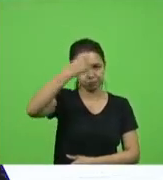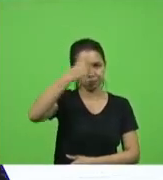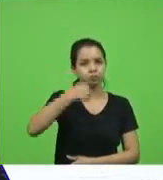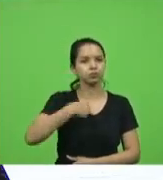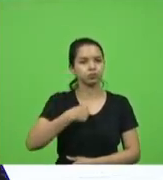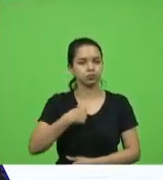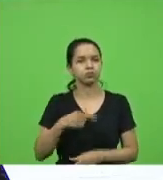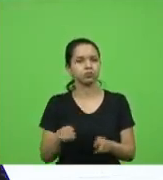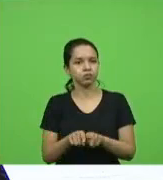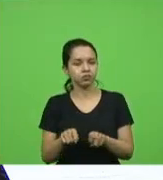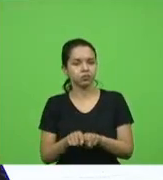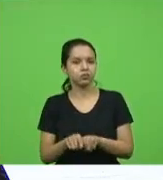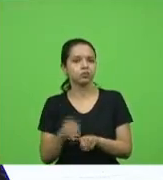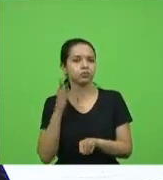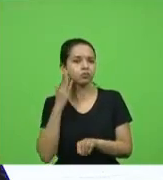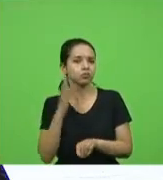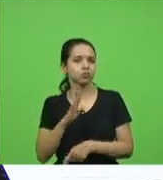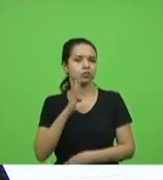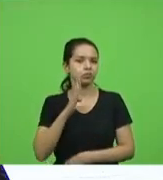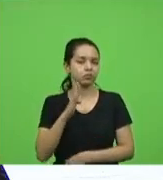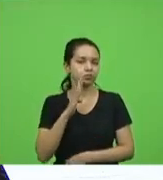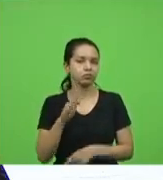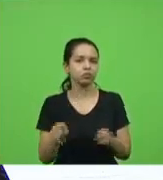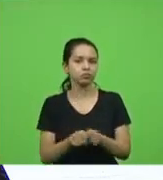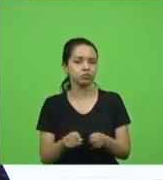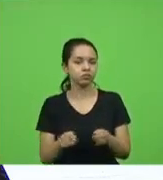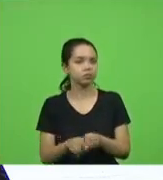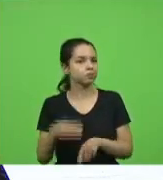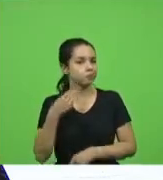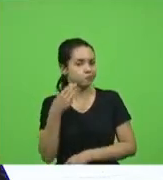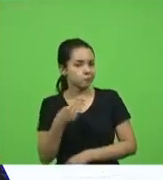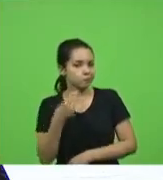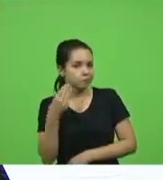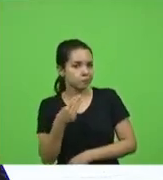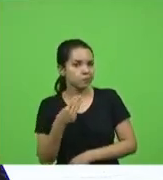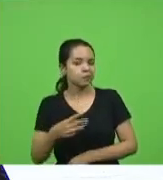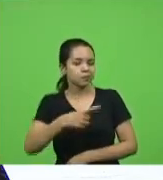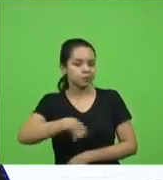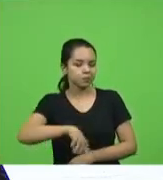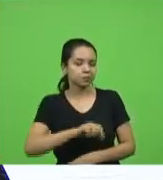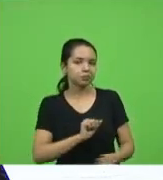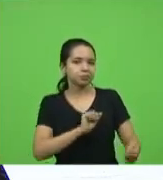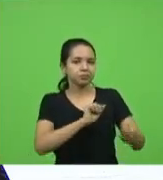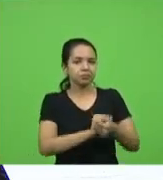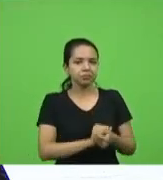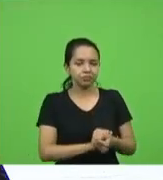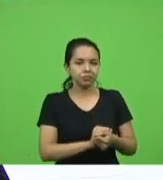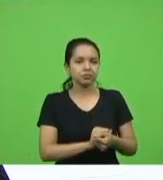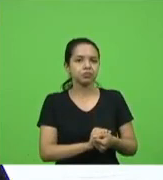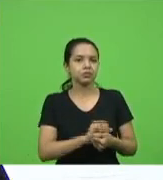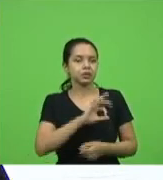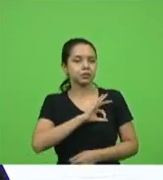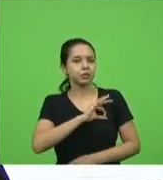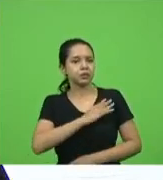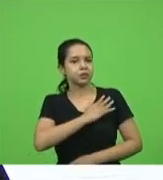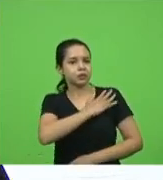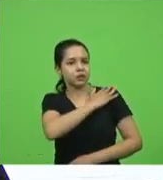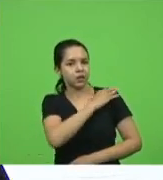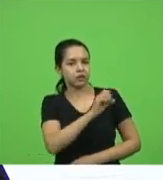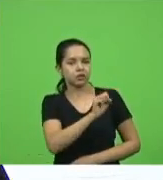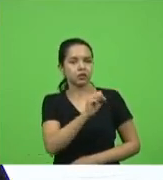deputado Berlanda que está aqui o deputado Márcio Machado nós estamos juntos com a polícia militar de Santa Catarina